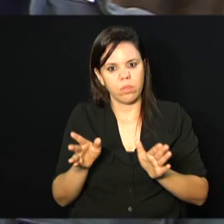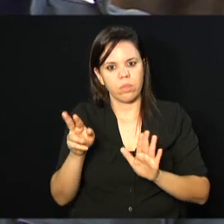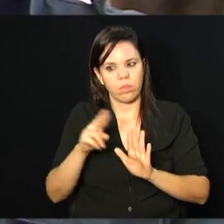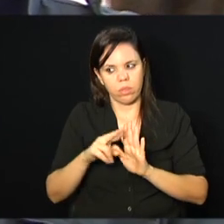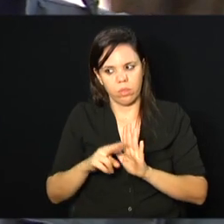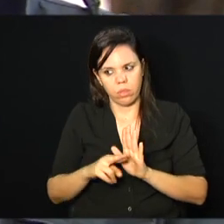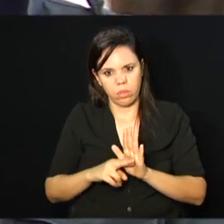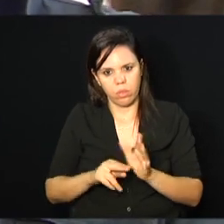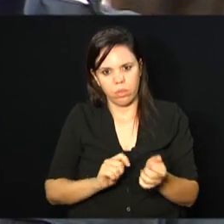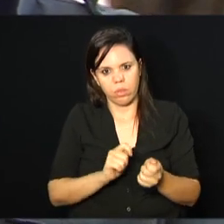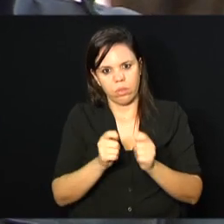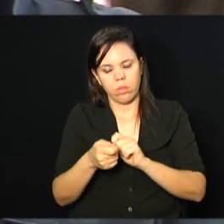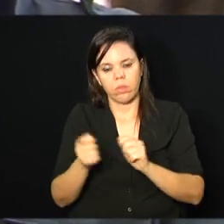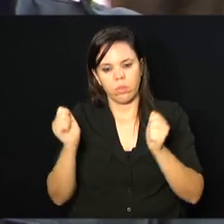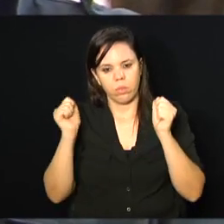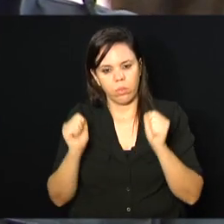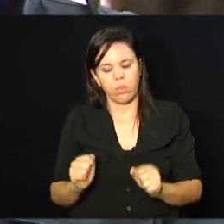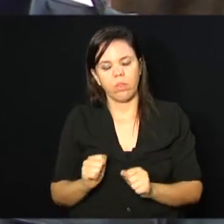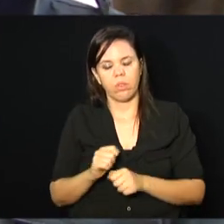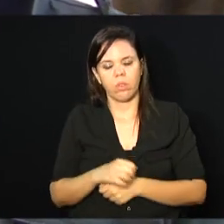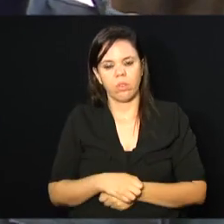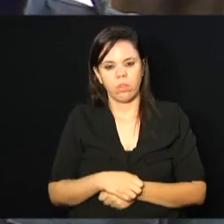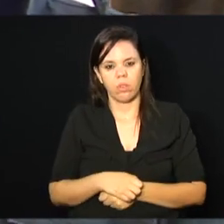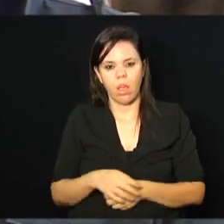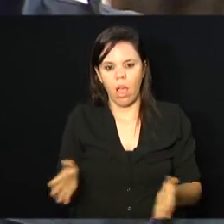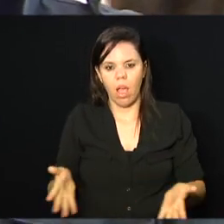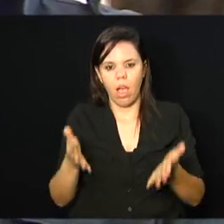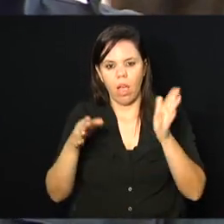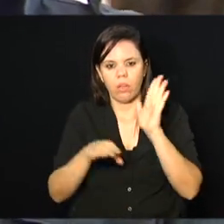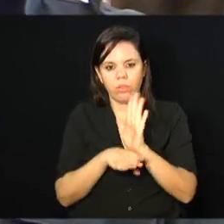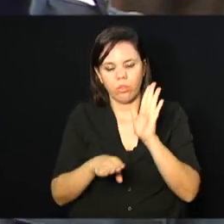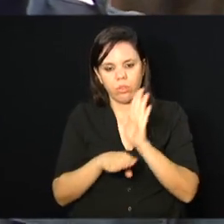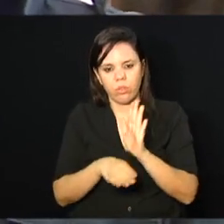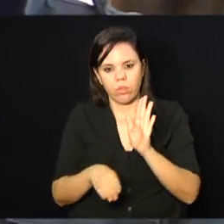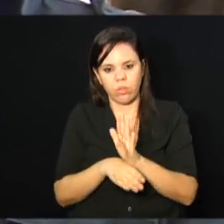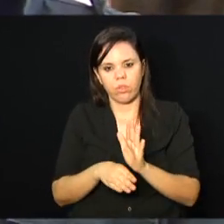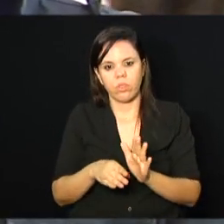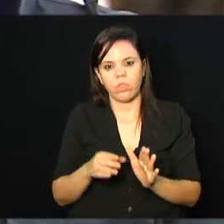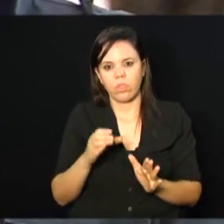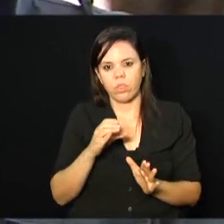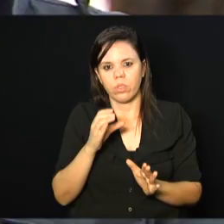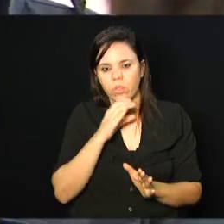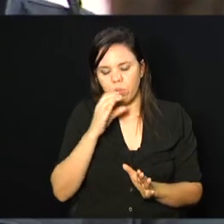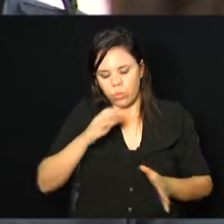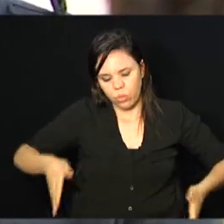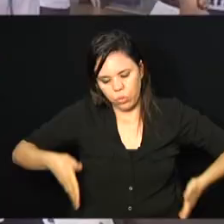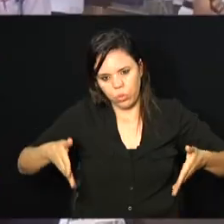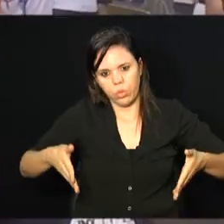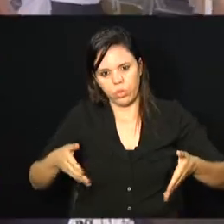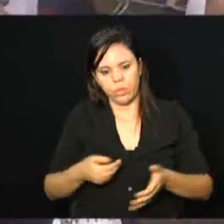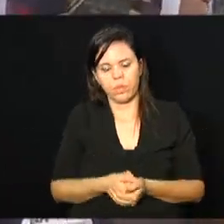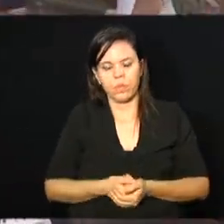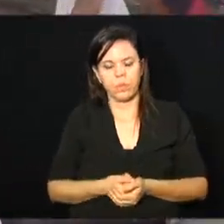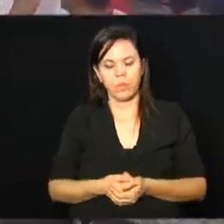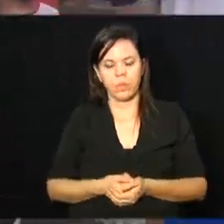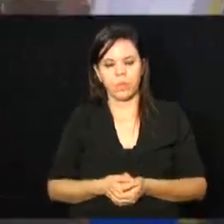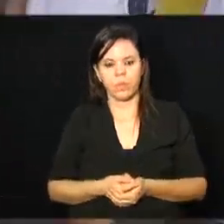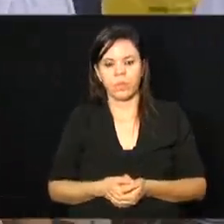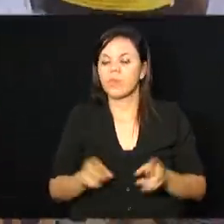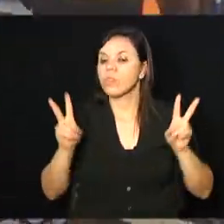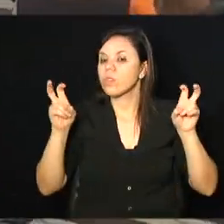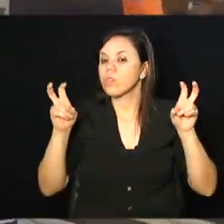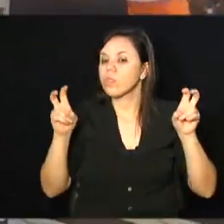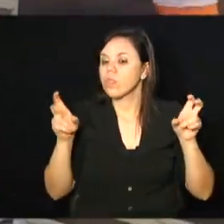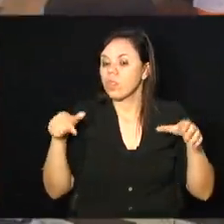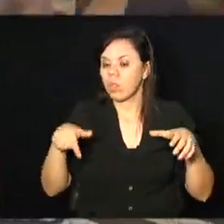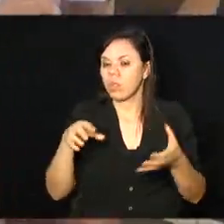e poder contribuir aí com os corredores, né? O Pernas de Aluguel